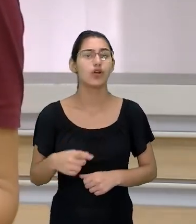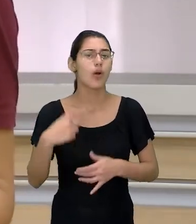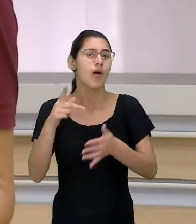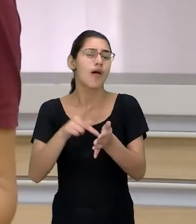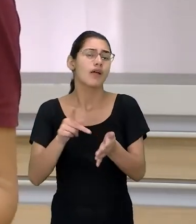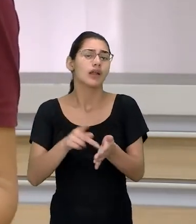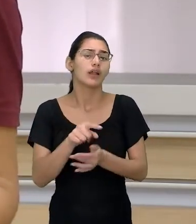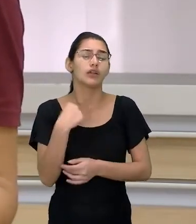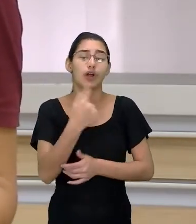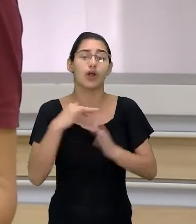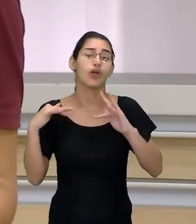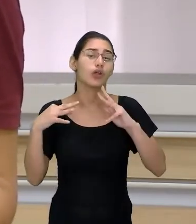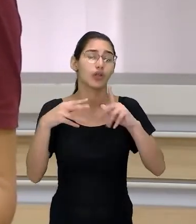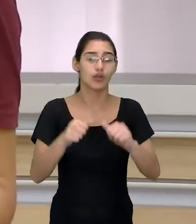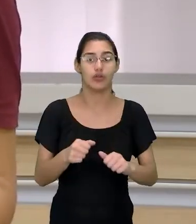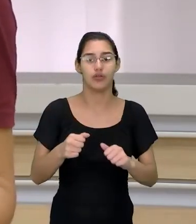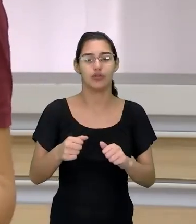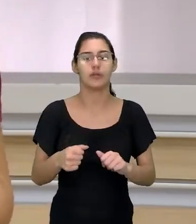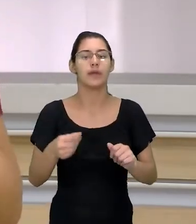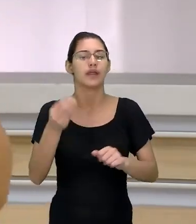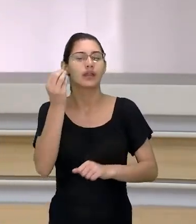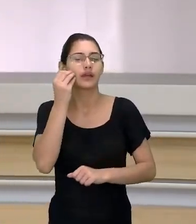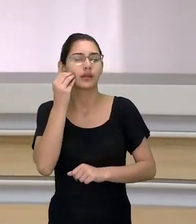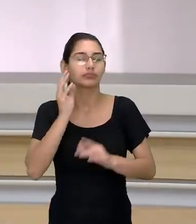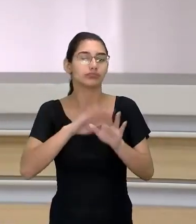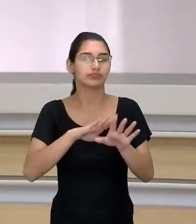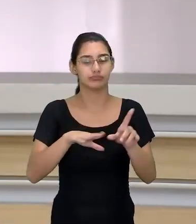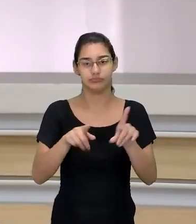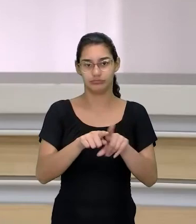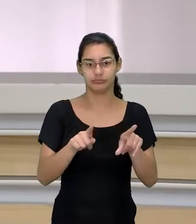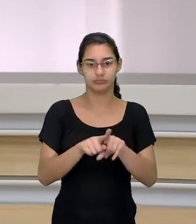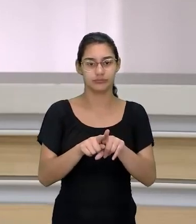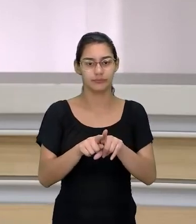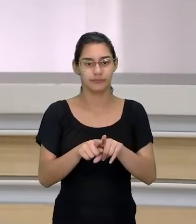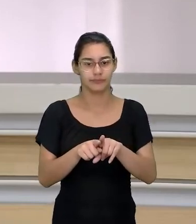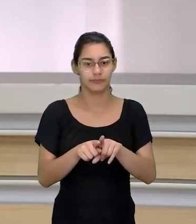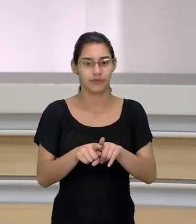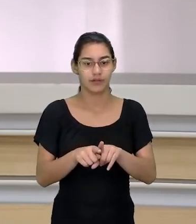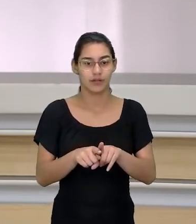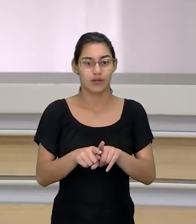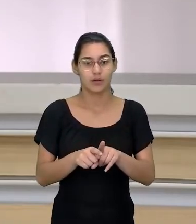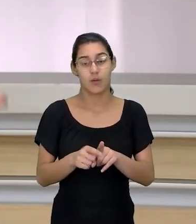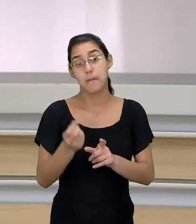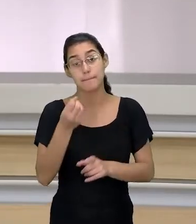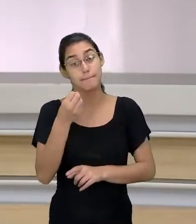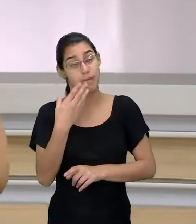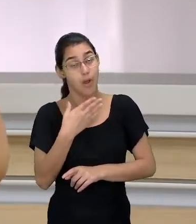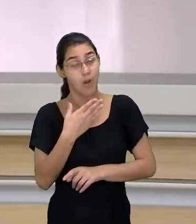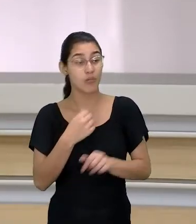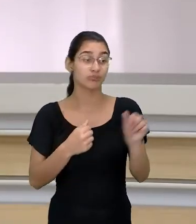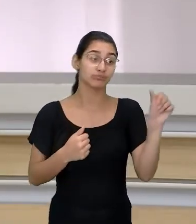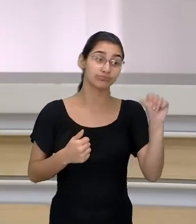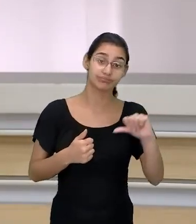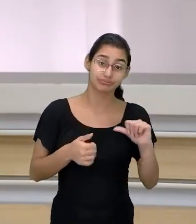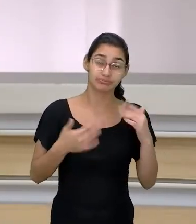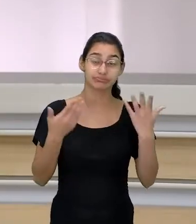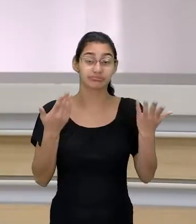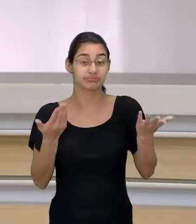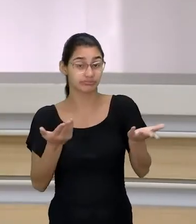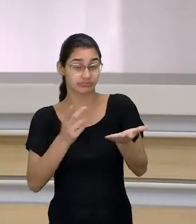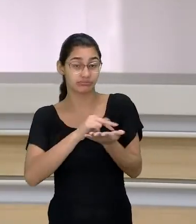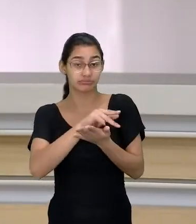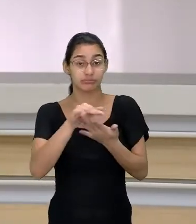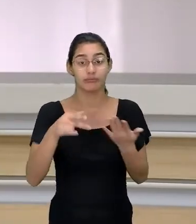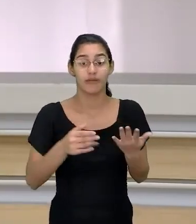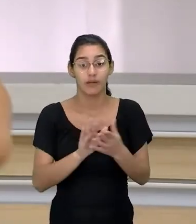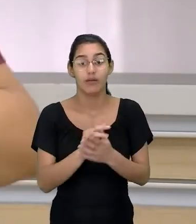realidade em que todos nós tentamos manipular, seja com boas intenções, más intenções ou coisas do